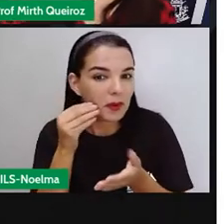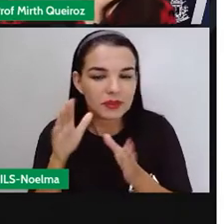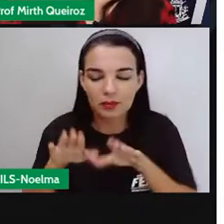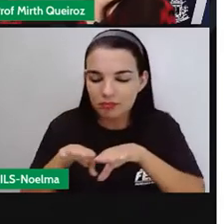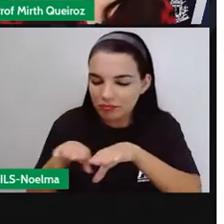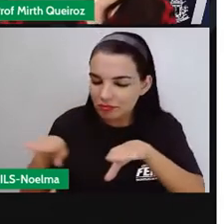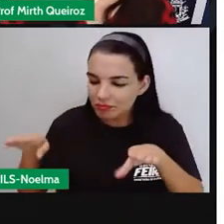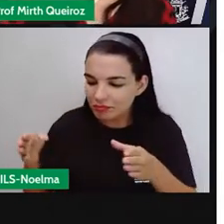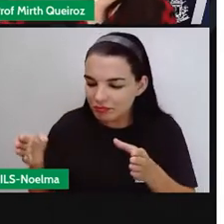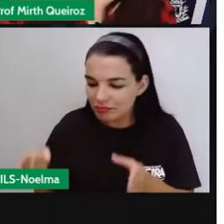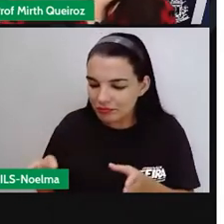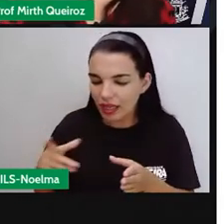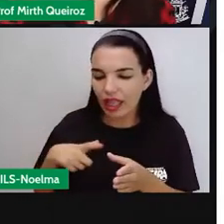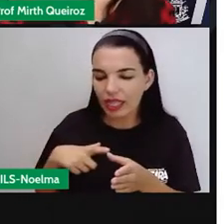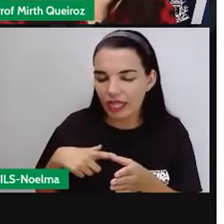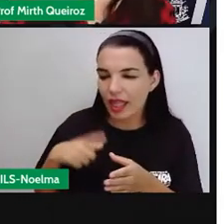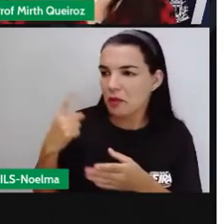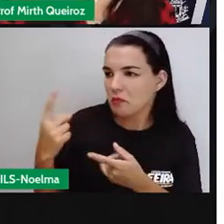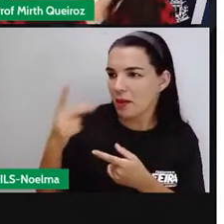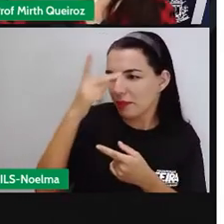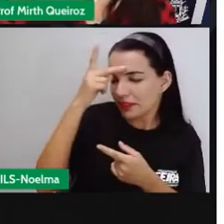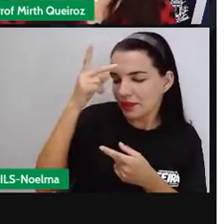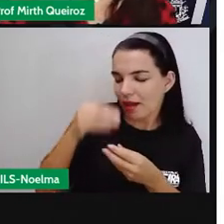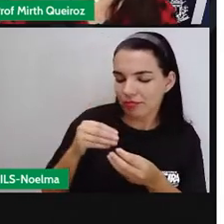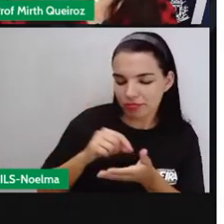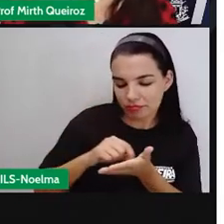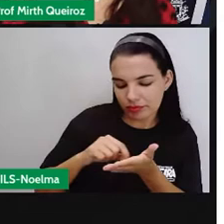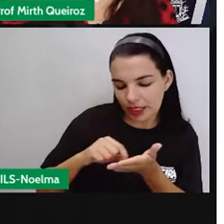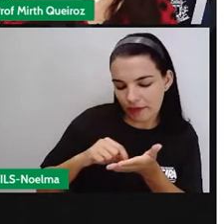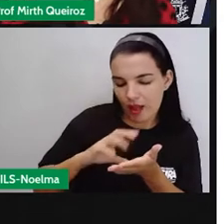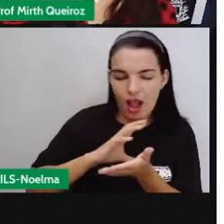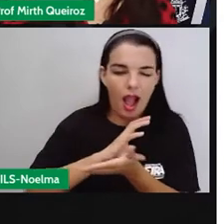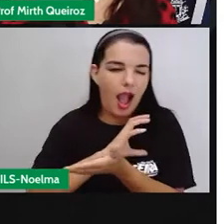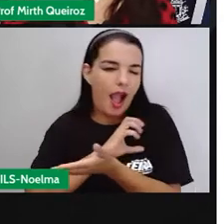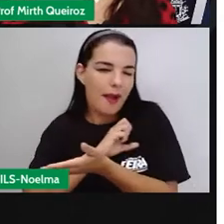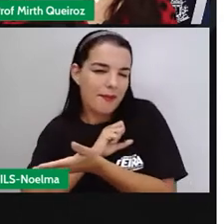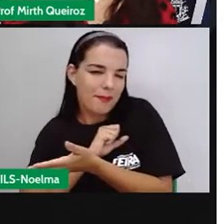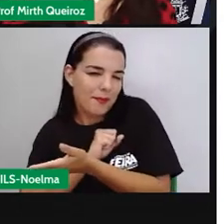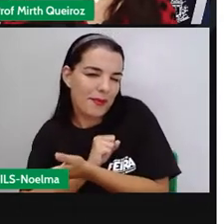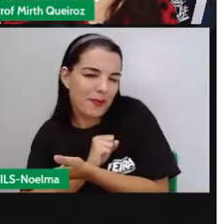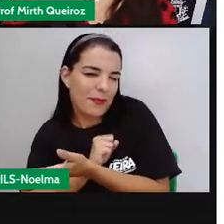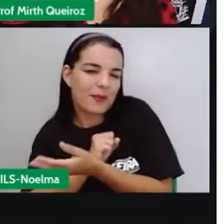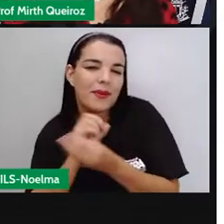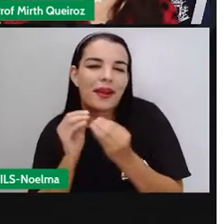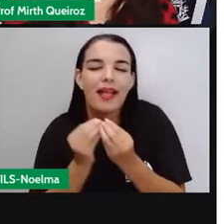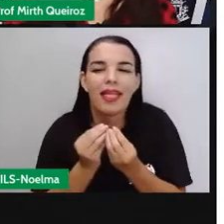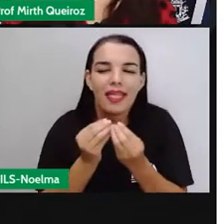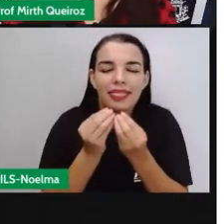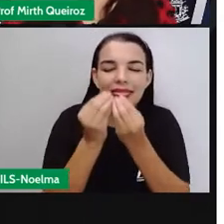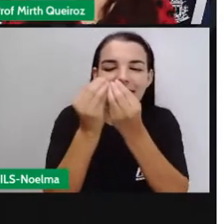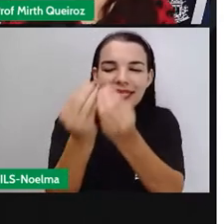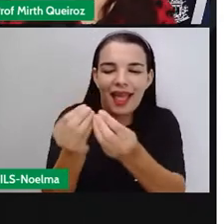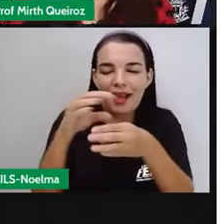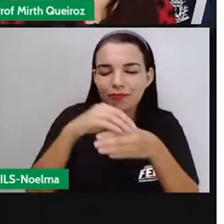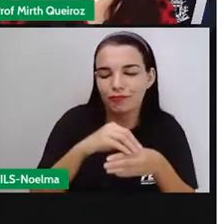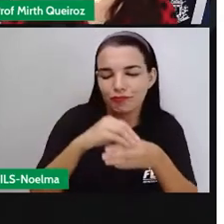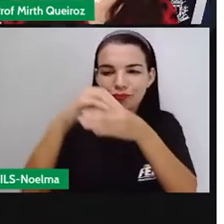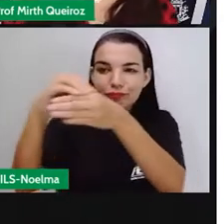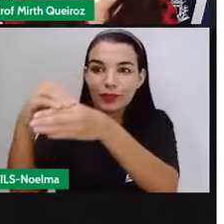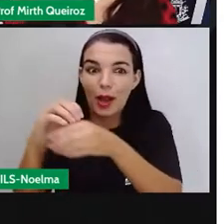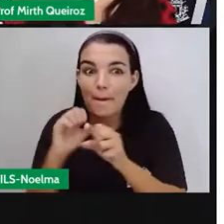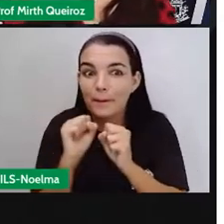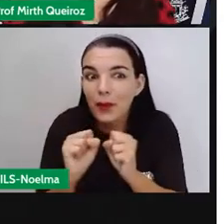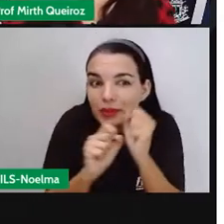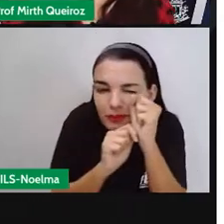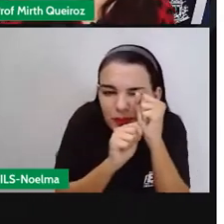uma bancada, onde uma pessoa vai dar o cartãozinho, você vai escrever o seu bilhetinho, né? Que pode ser anônimo ou você